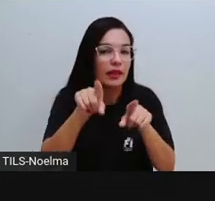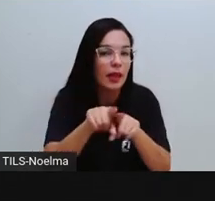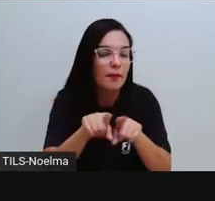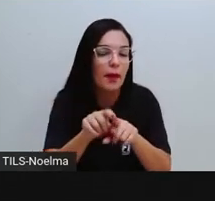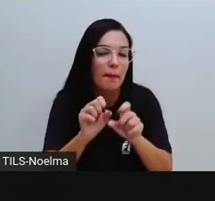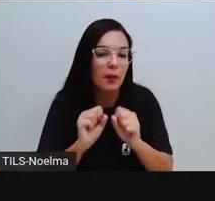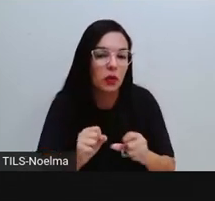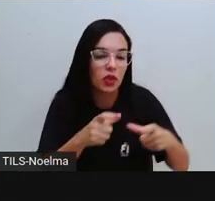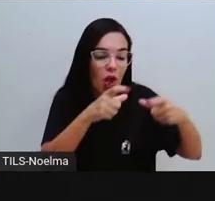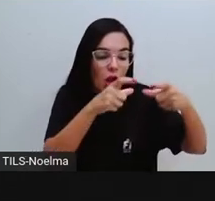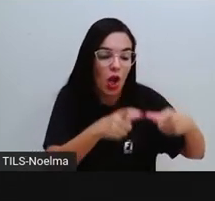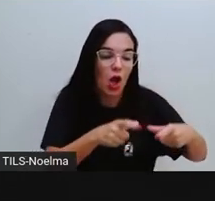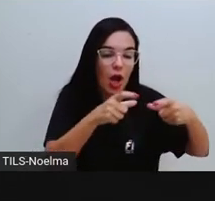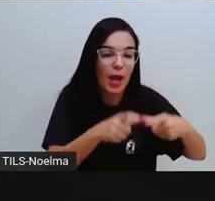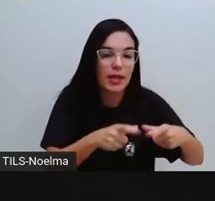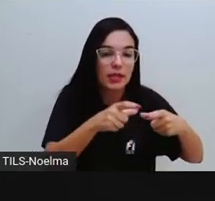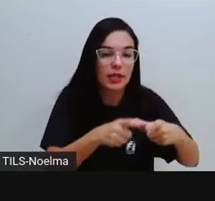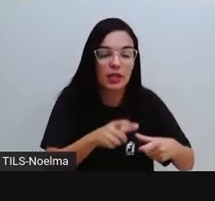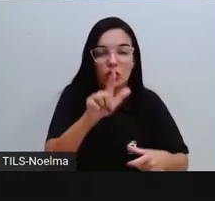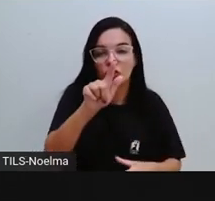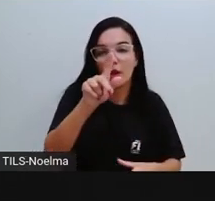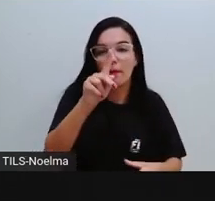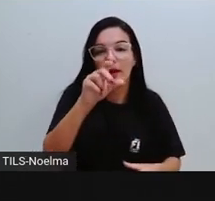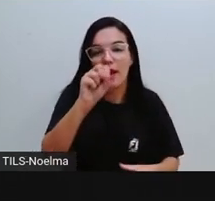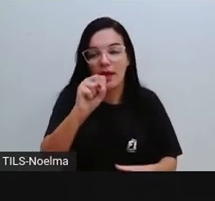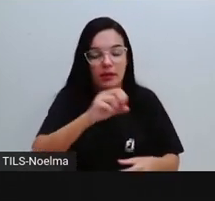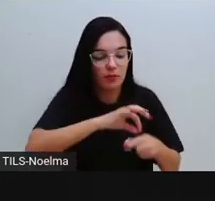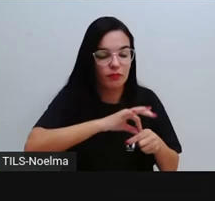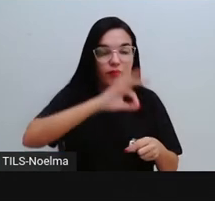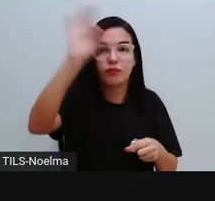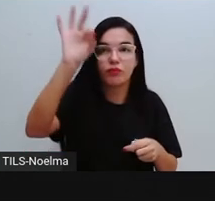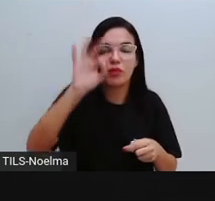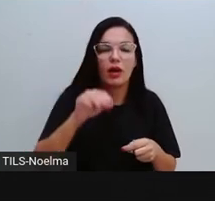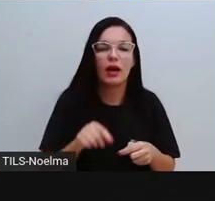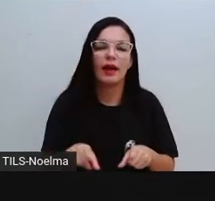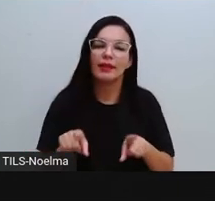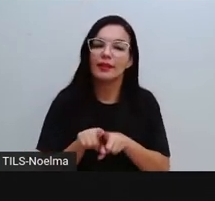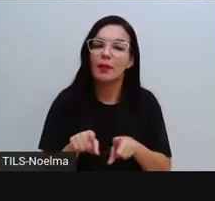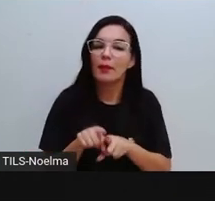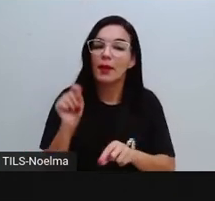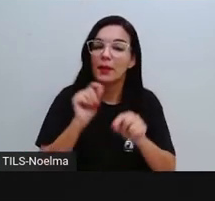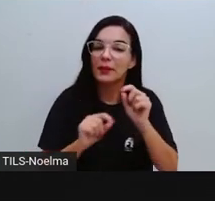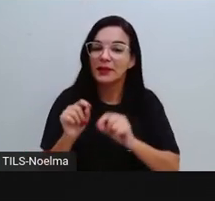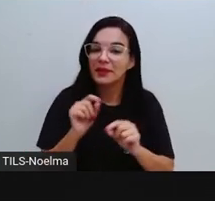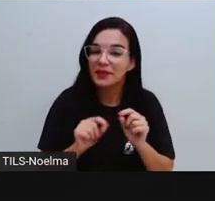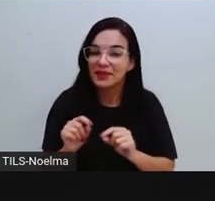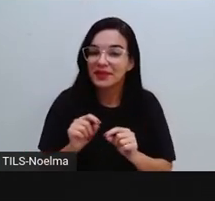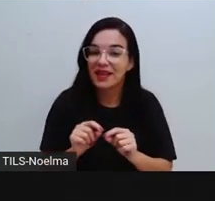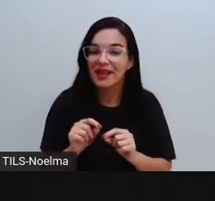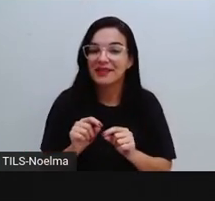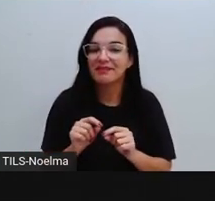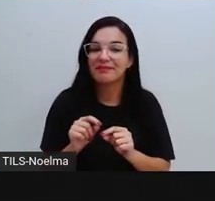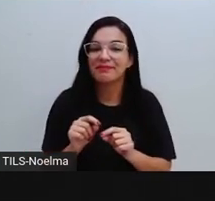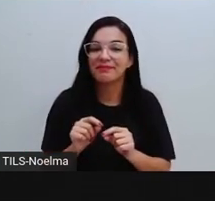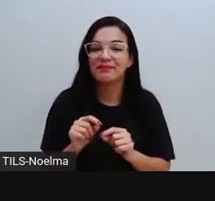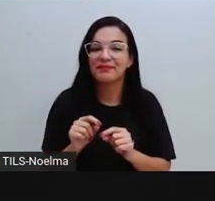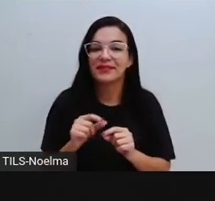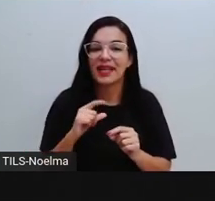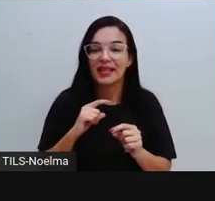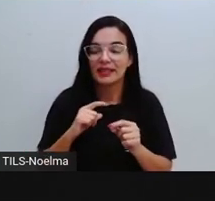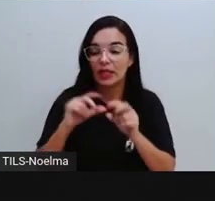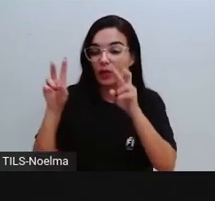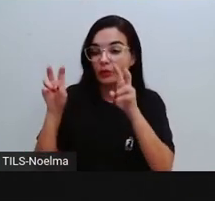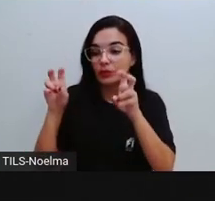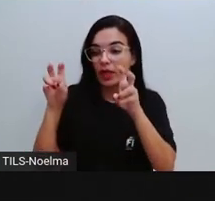a própria página ali vai possuir, o material online, permite que o conteúdo escrito, muito importante,